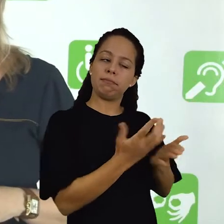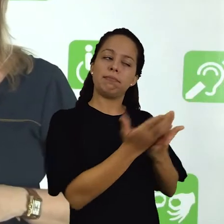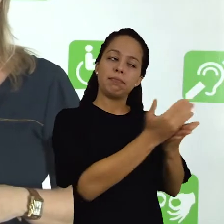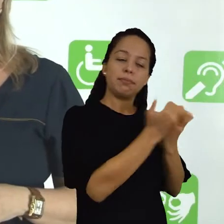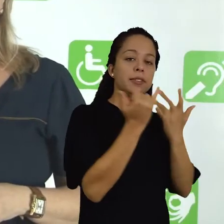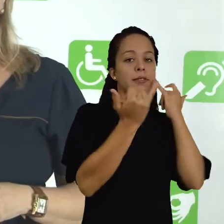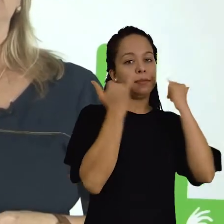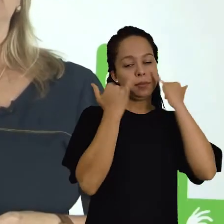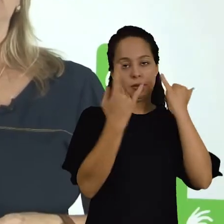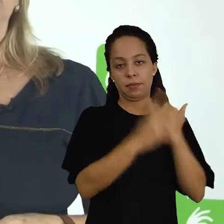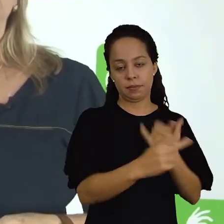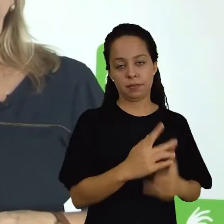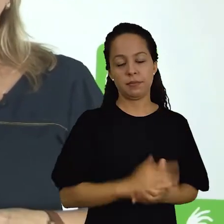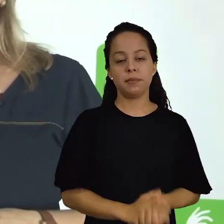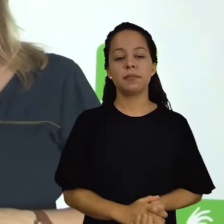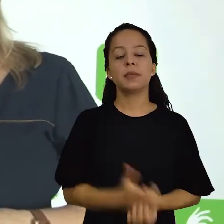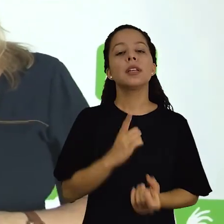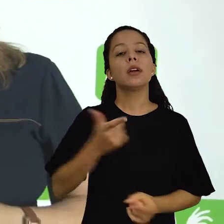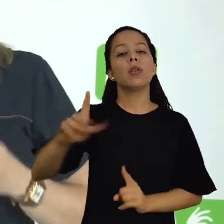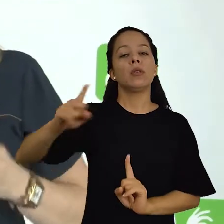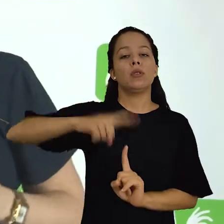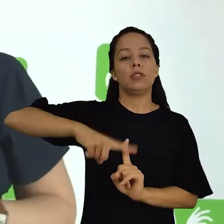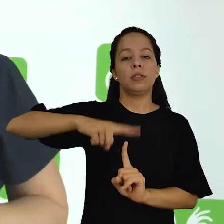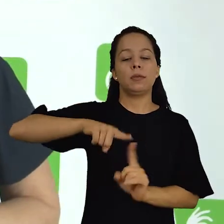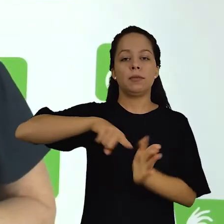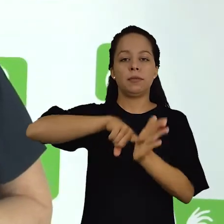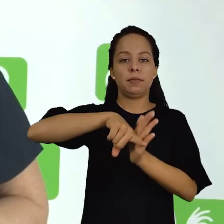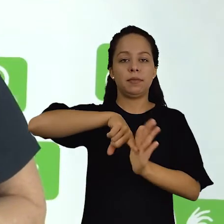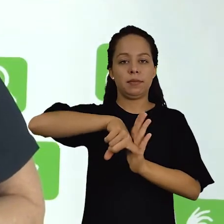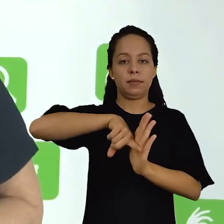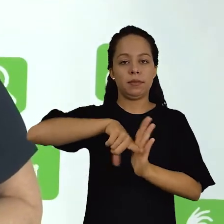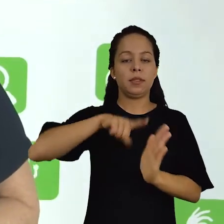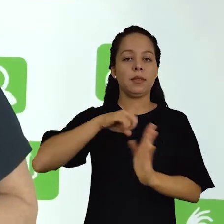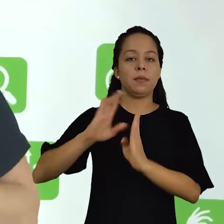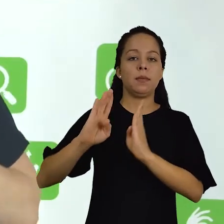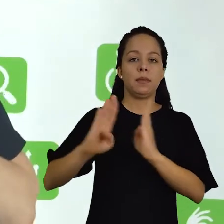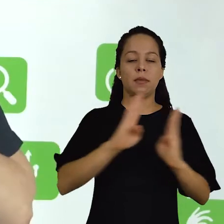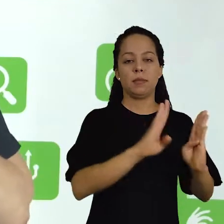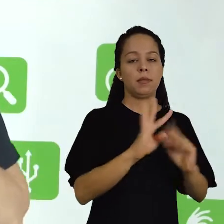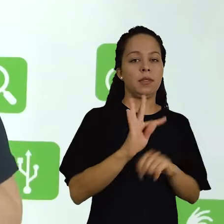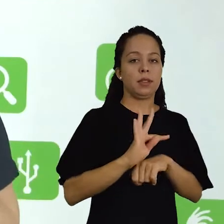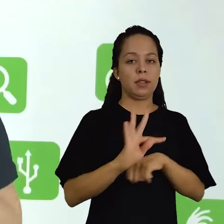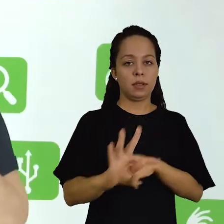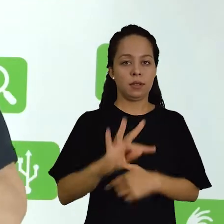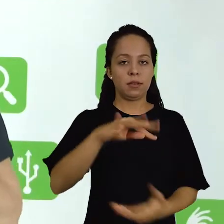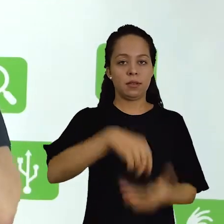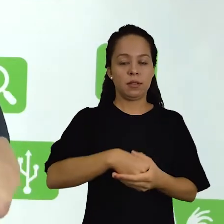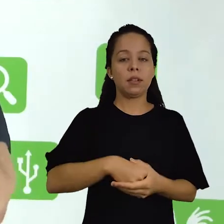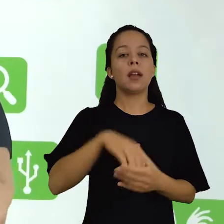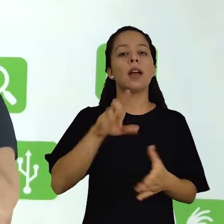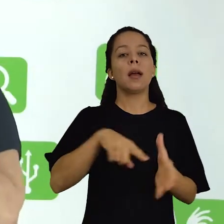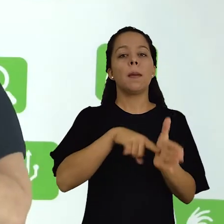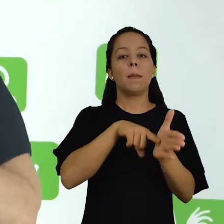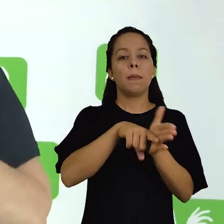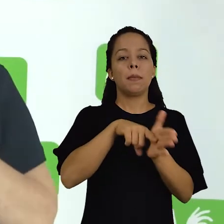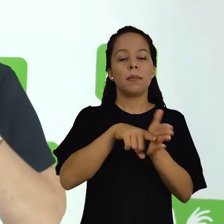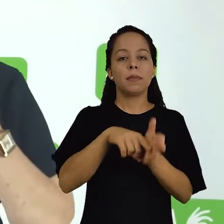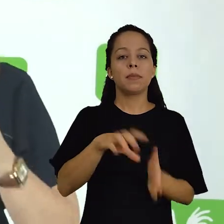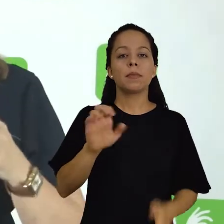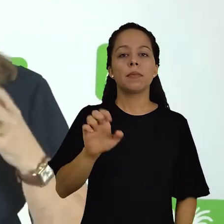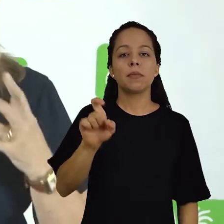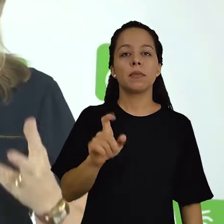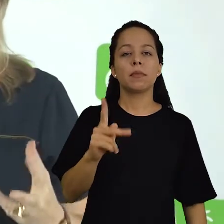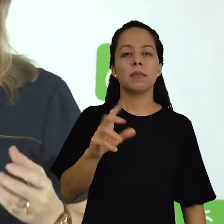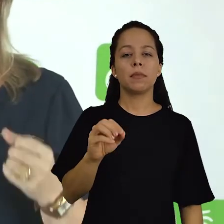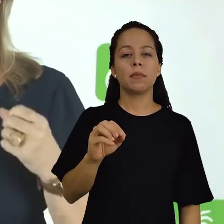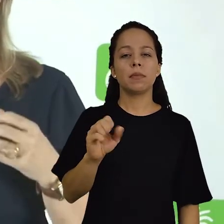dados. Um outro tipo de pesquisa relacionada a procedimento técnico adotado é